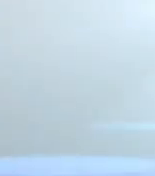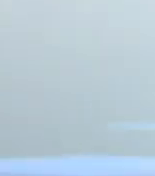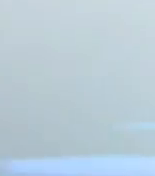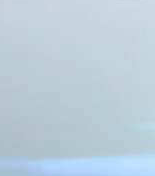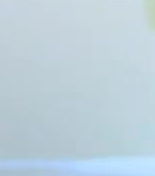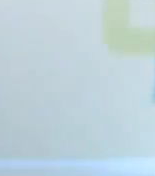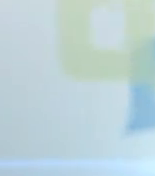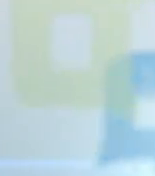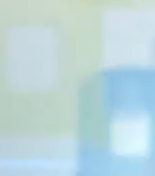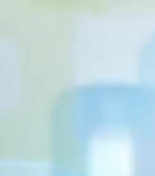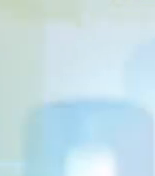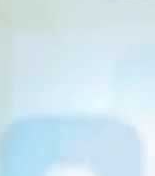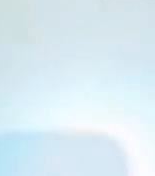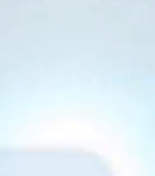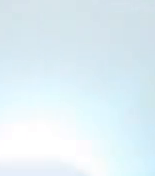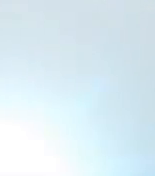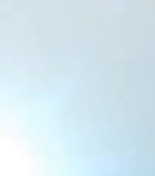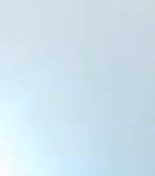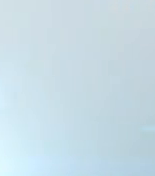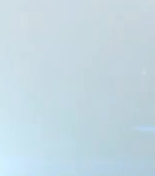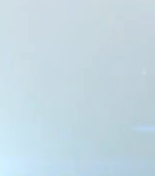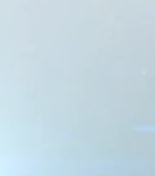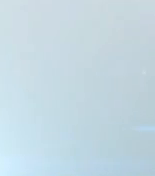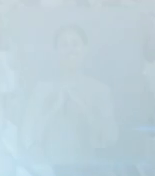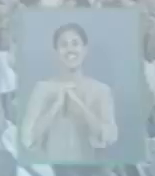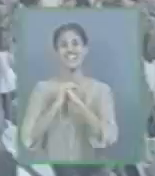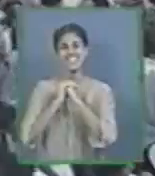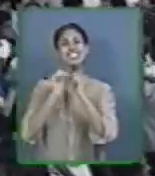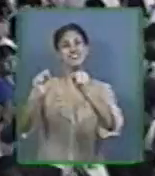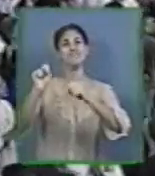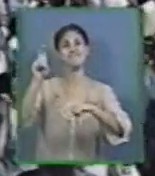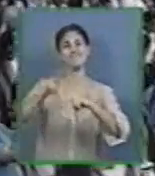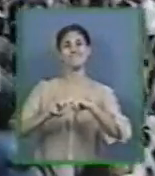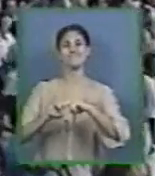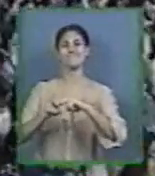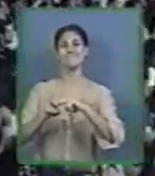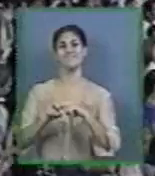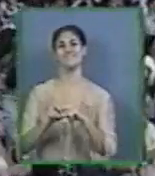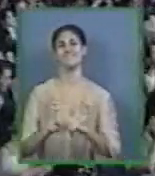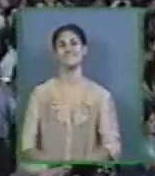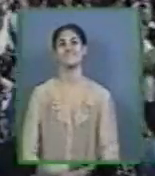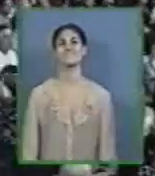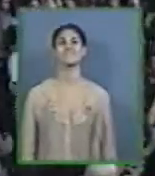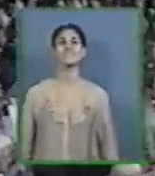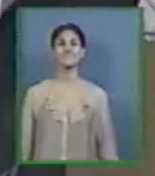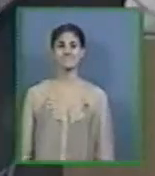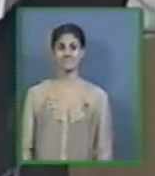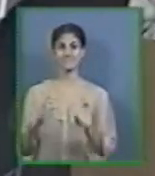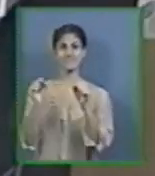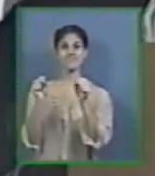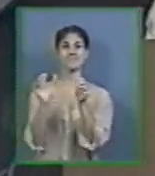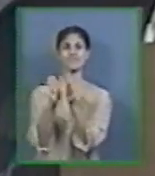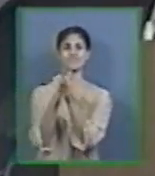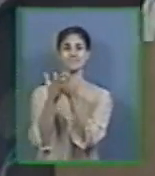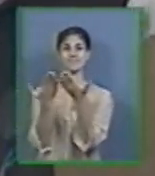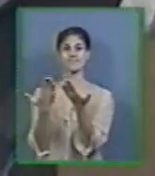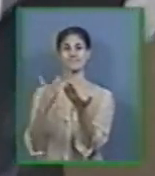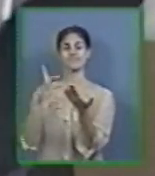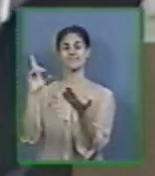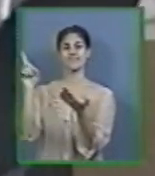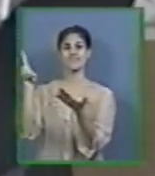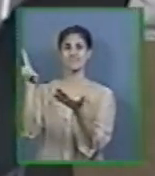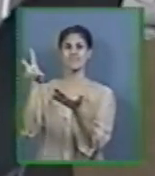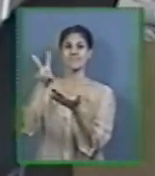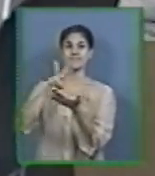E vamos abrir a nossa Bíblia no livro de